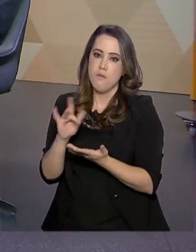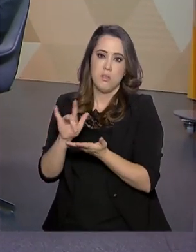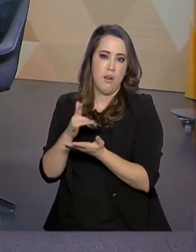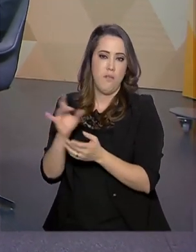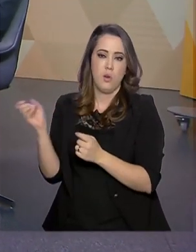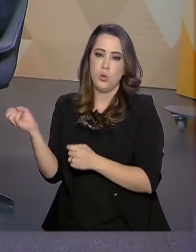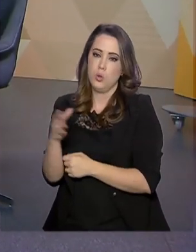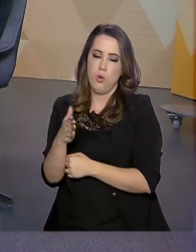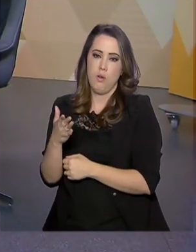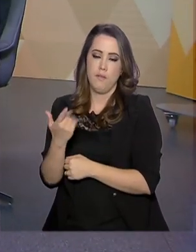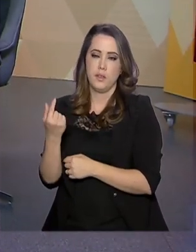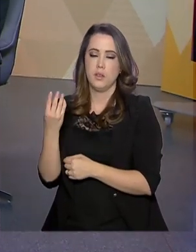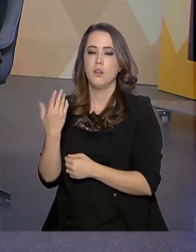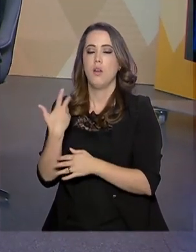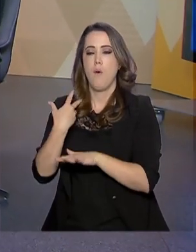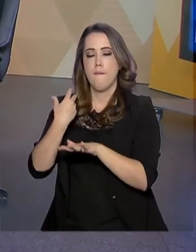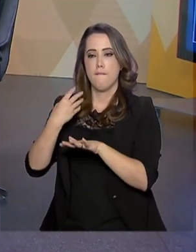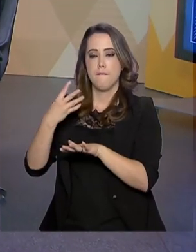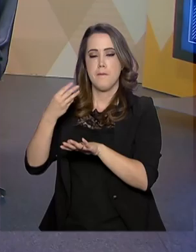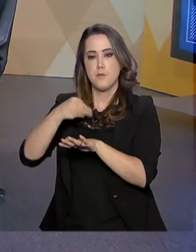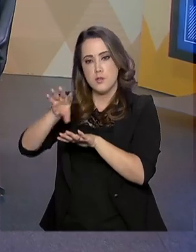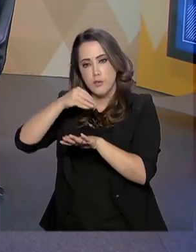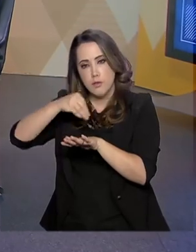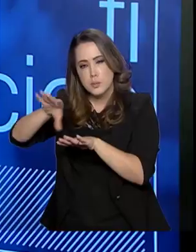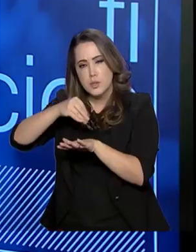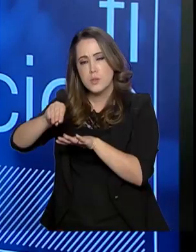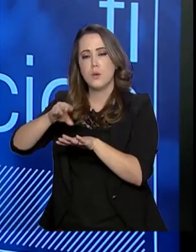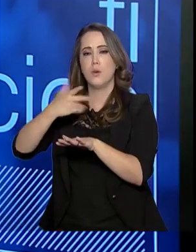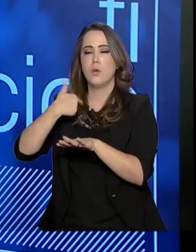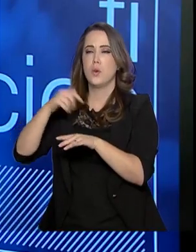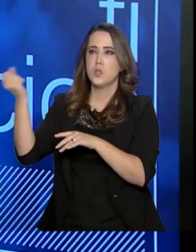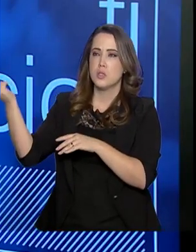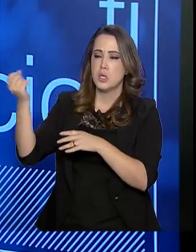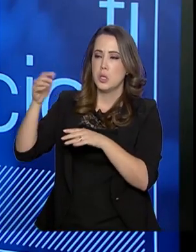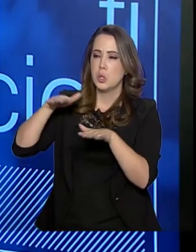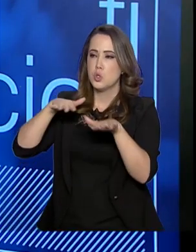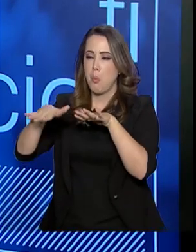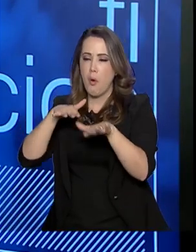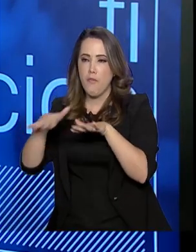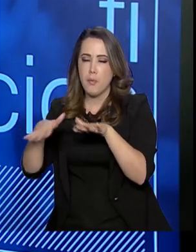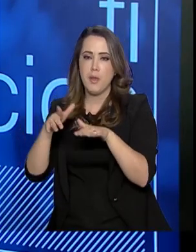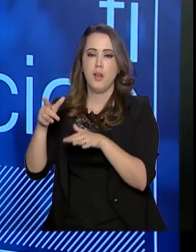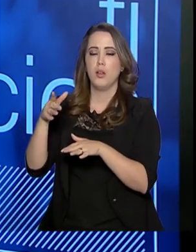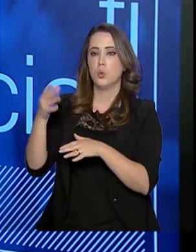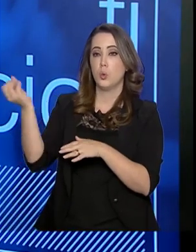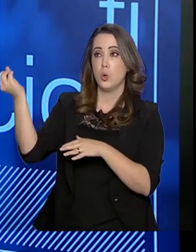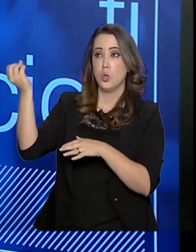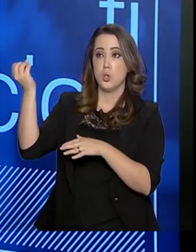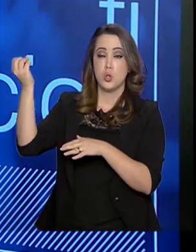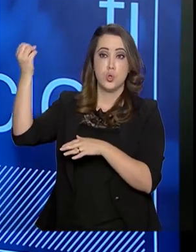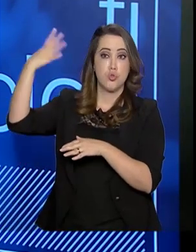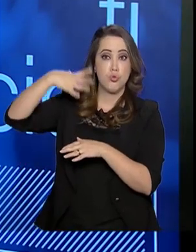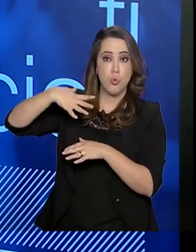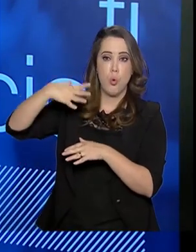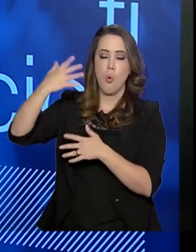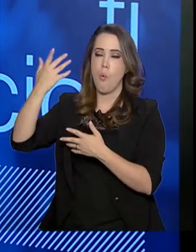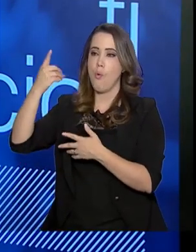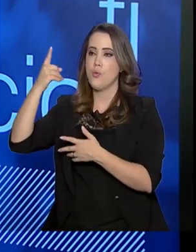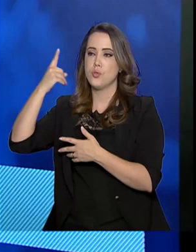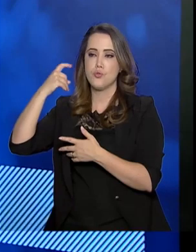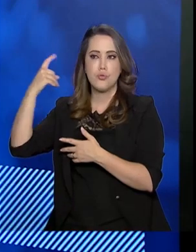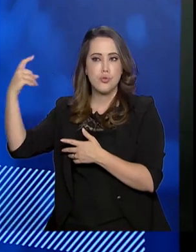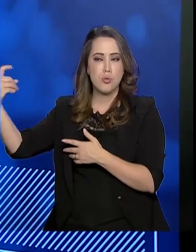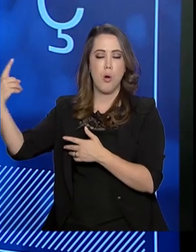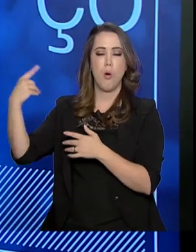que tem informação, informação de movimento, informação de luz, informação de som, informações as mais diversas, que são os